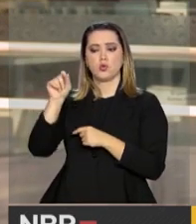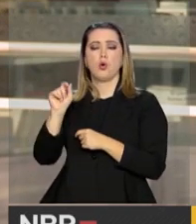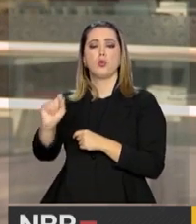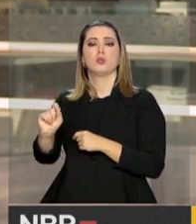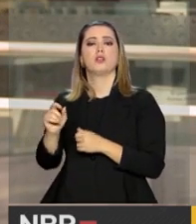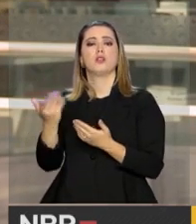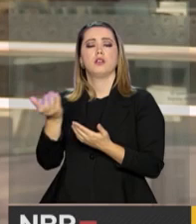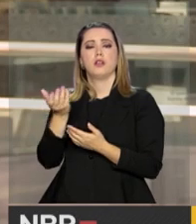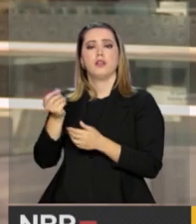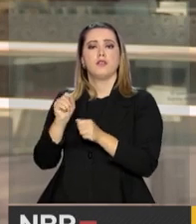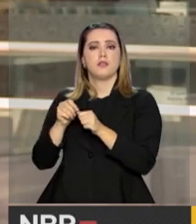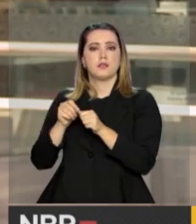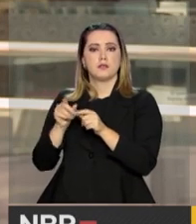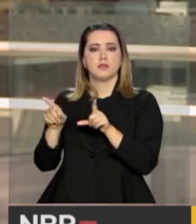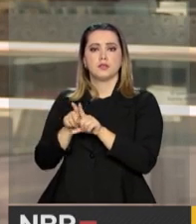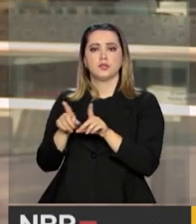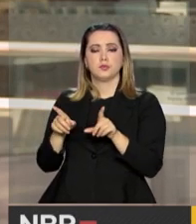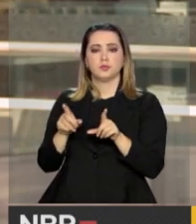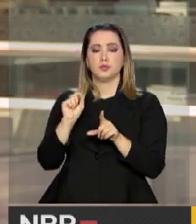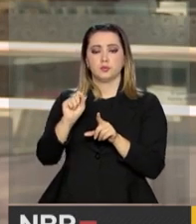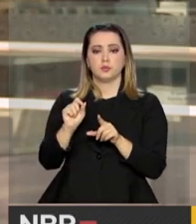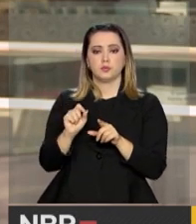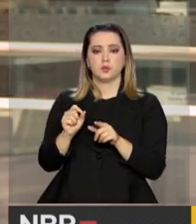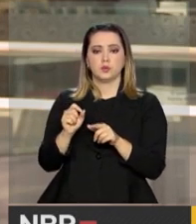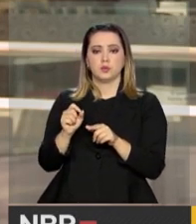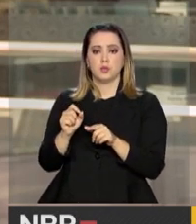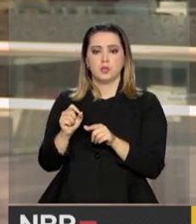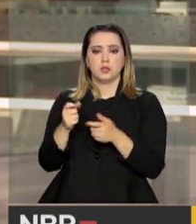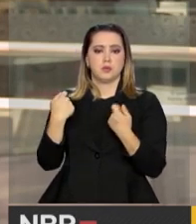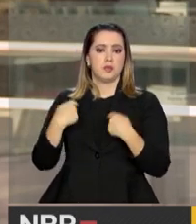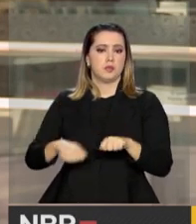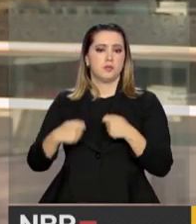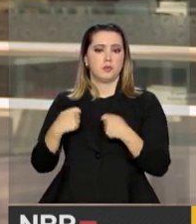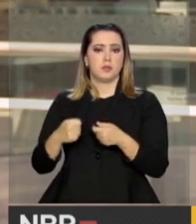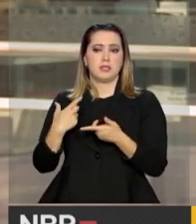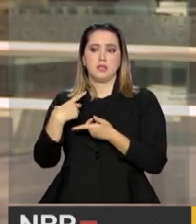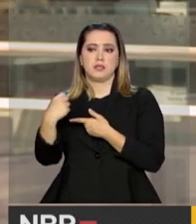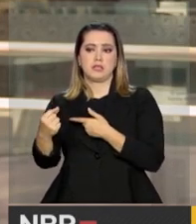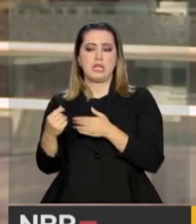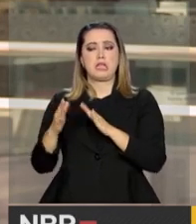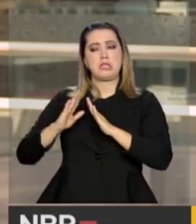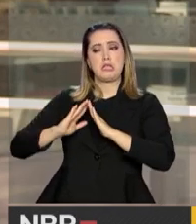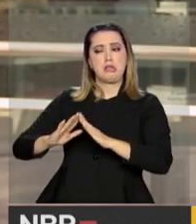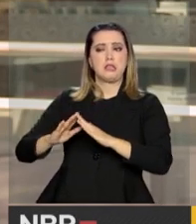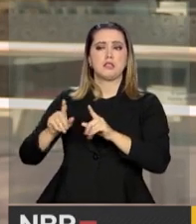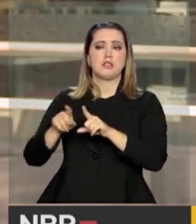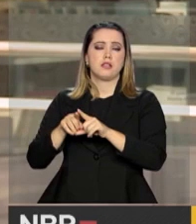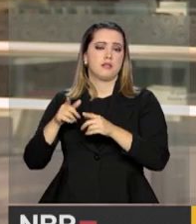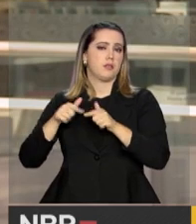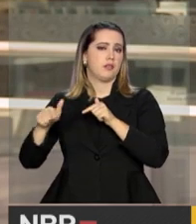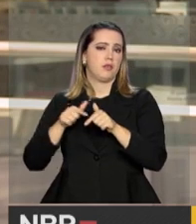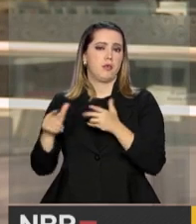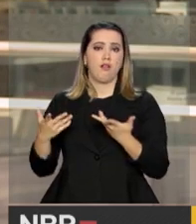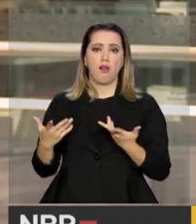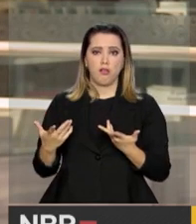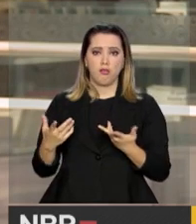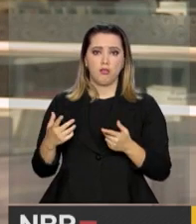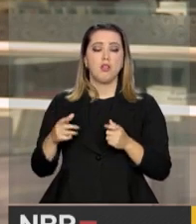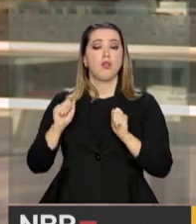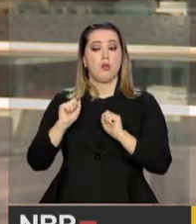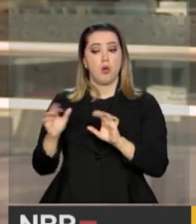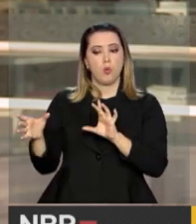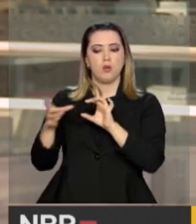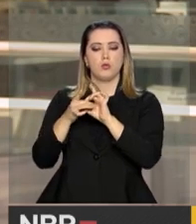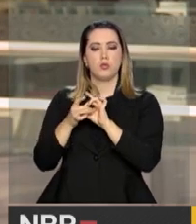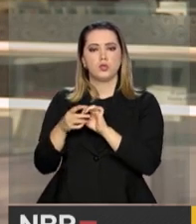que ele pode fazer e, ainda, sem a necessidade de sair e pedir licença a algo do seu emprego. Ou seja, é